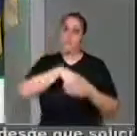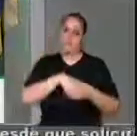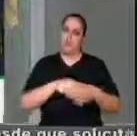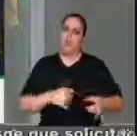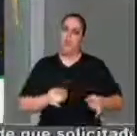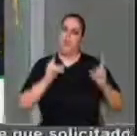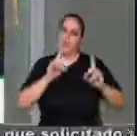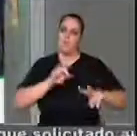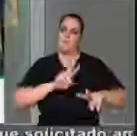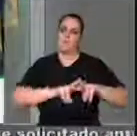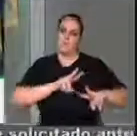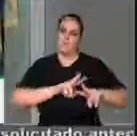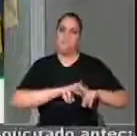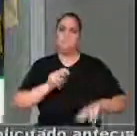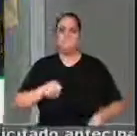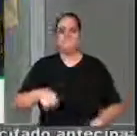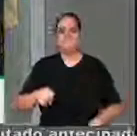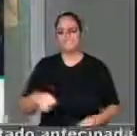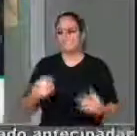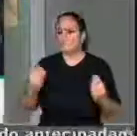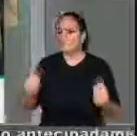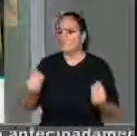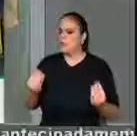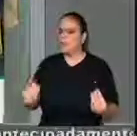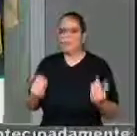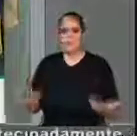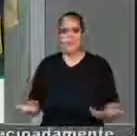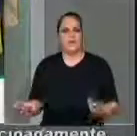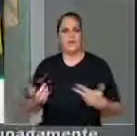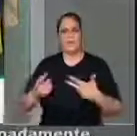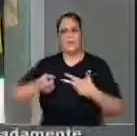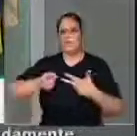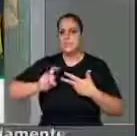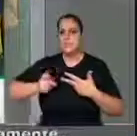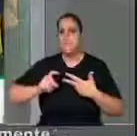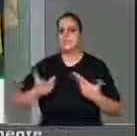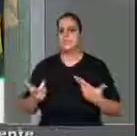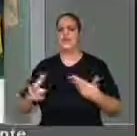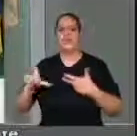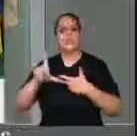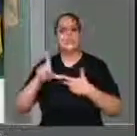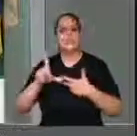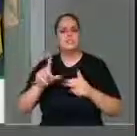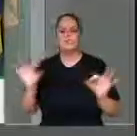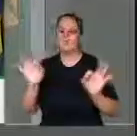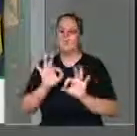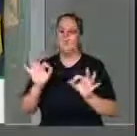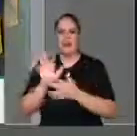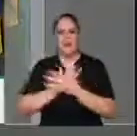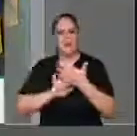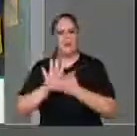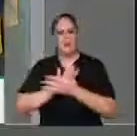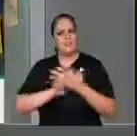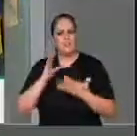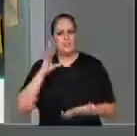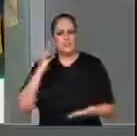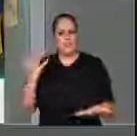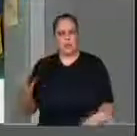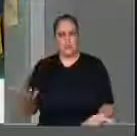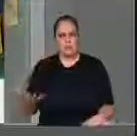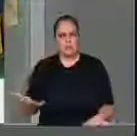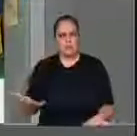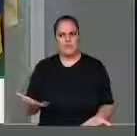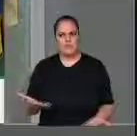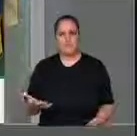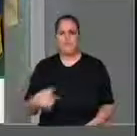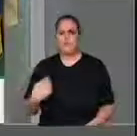ou que o próprio Poder Legislativo não tenha um antídoto para isso. Já identificamos, quando